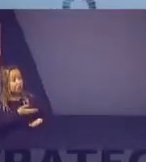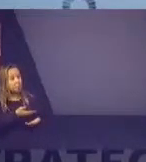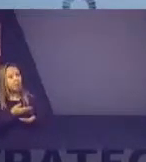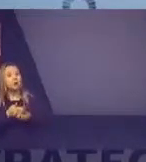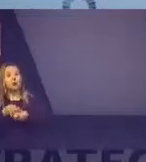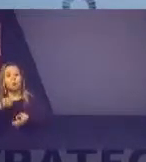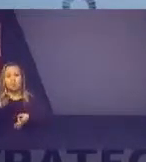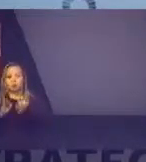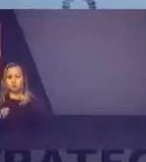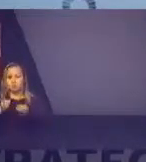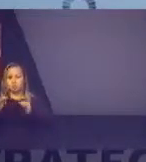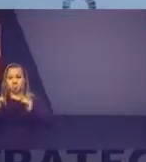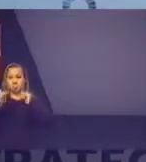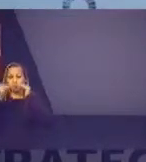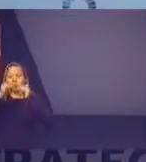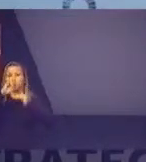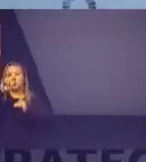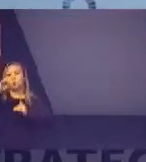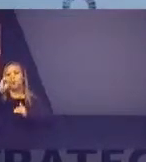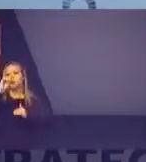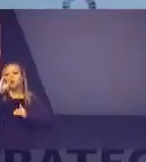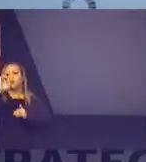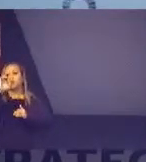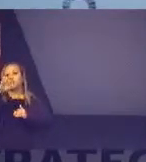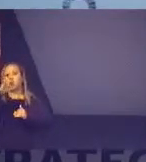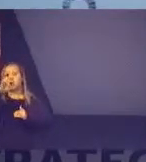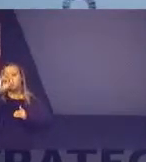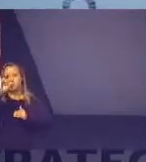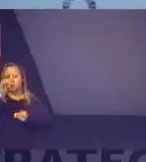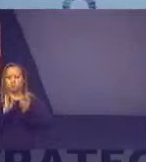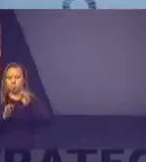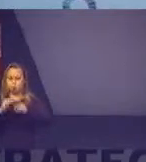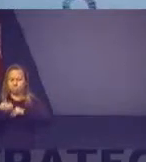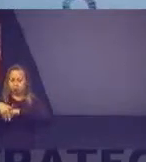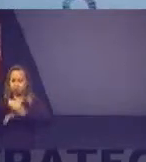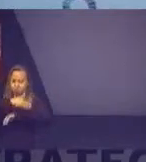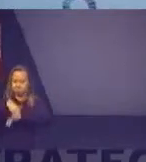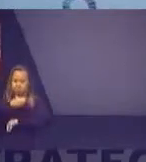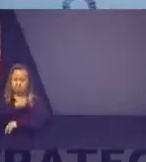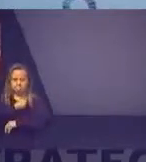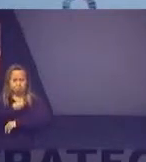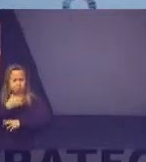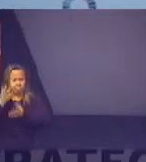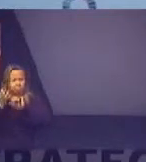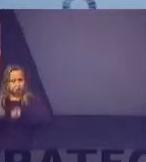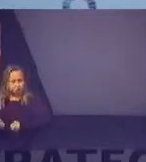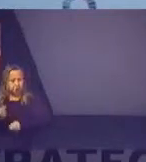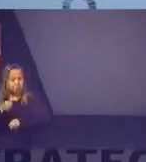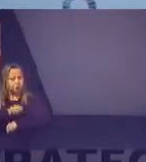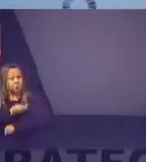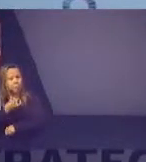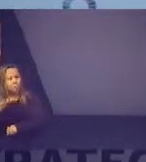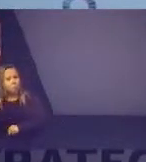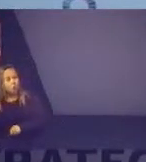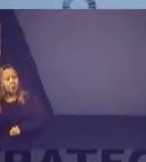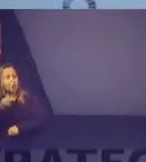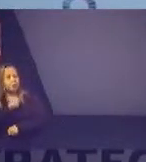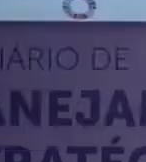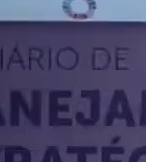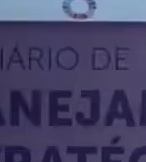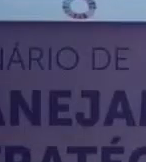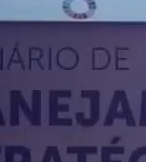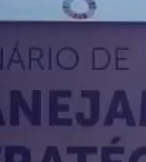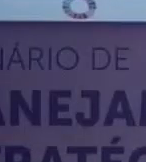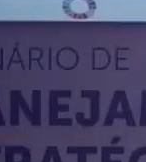Joessi Números da justiça no bairro Então são tantos atendimentos Tantos laudos Tantos isso